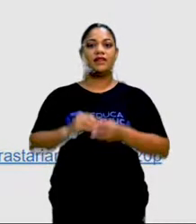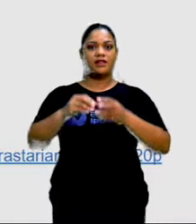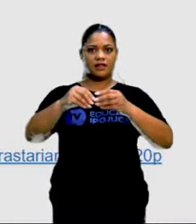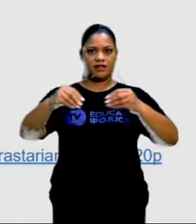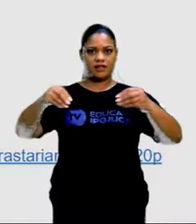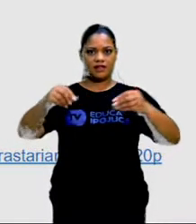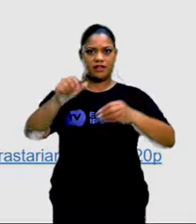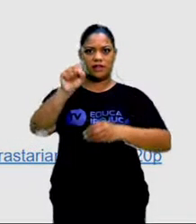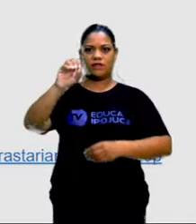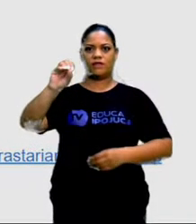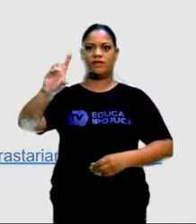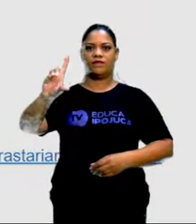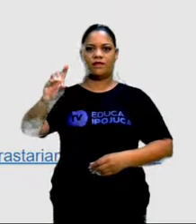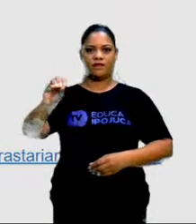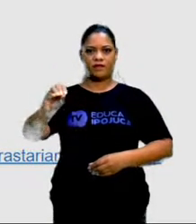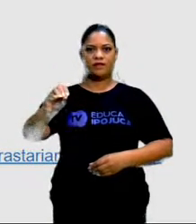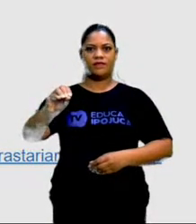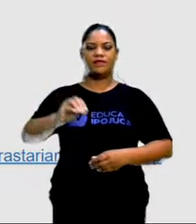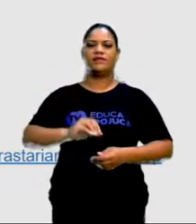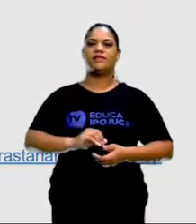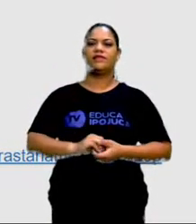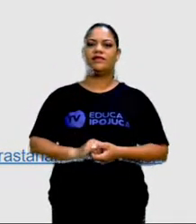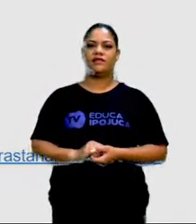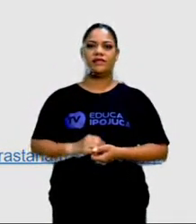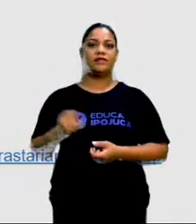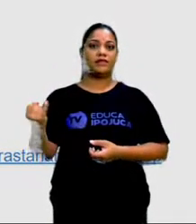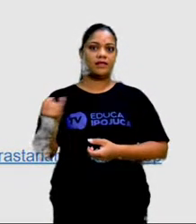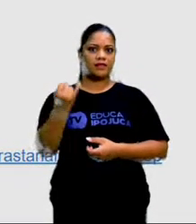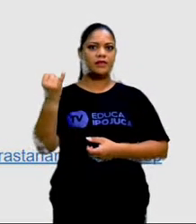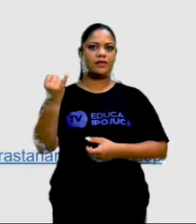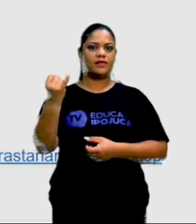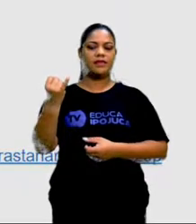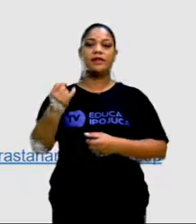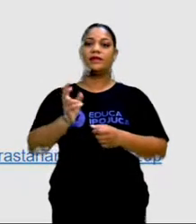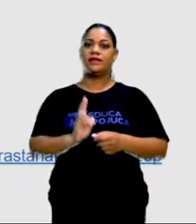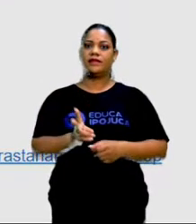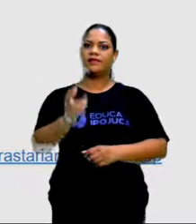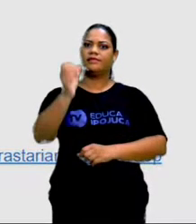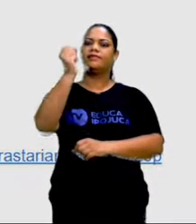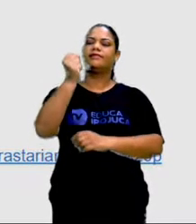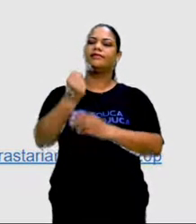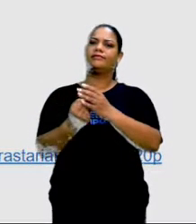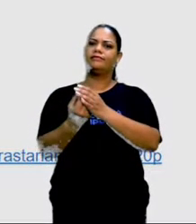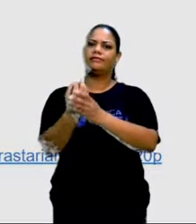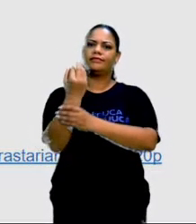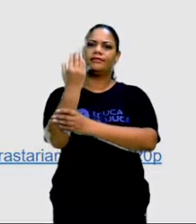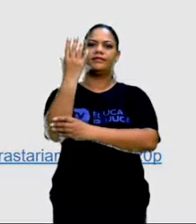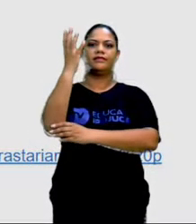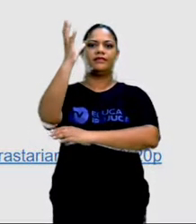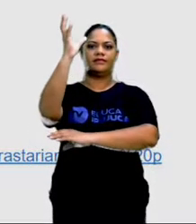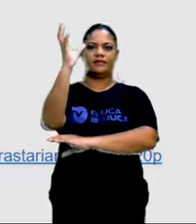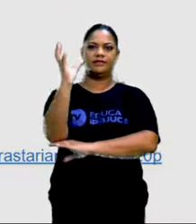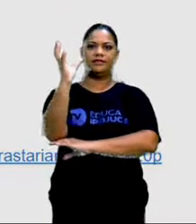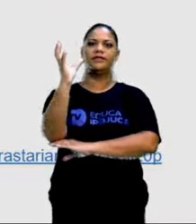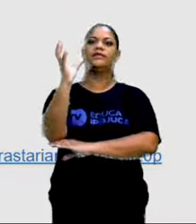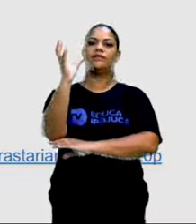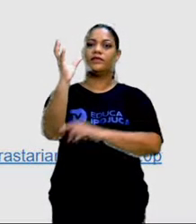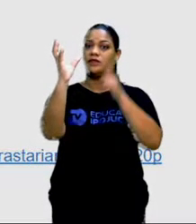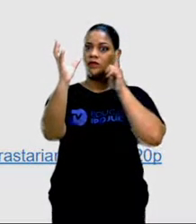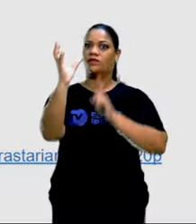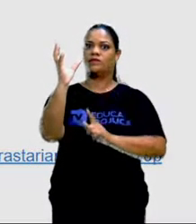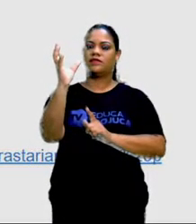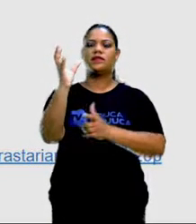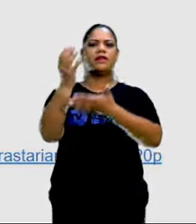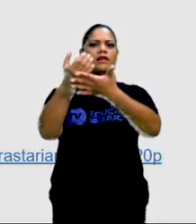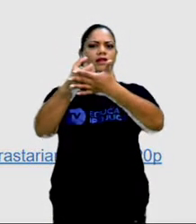é ao mesmo tempo suporte e sustento das plantas, regulando o aporte de água e